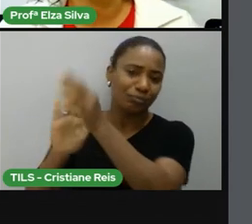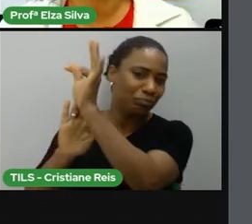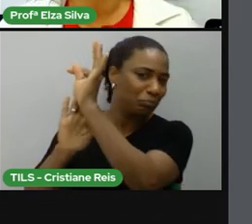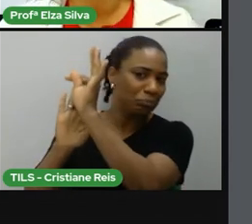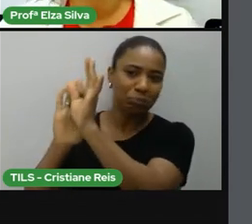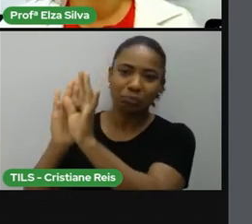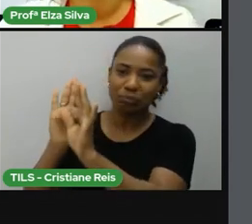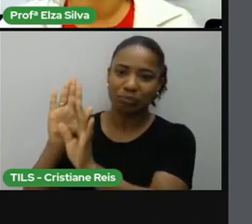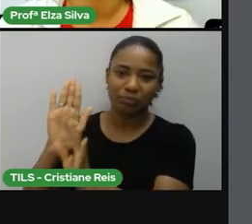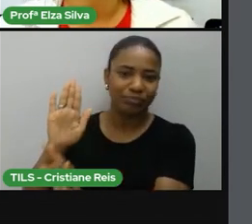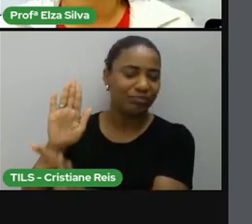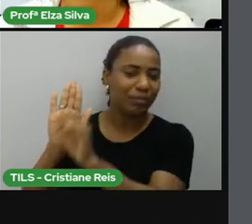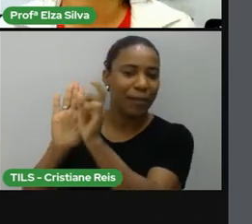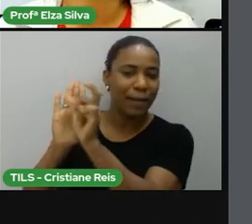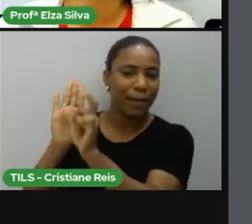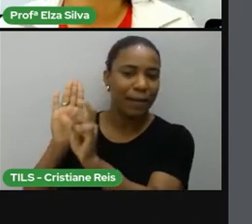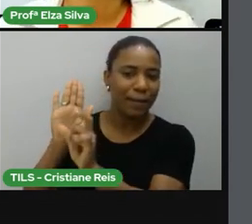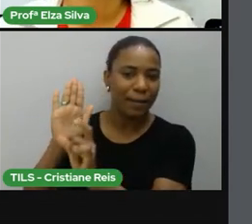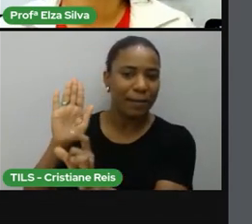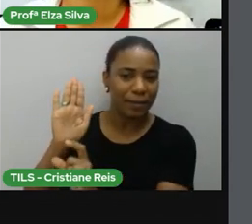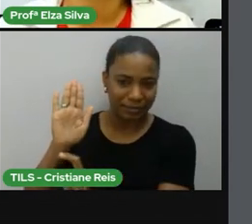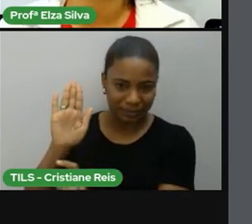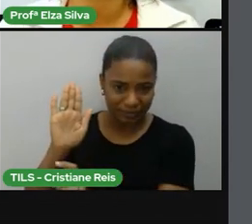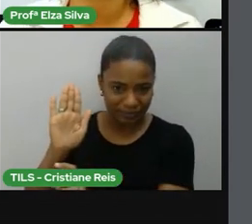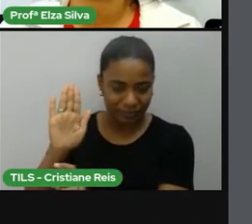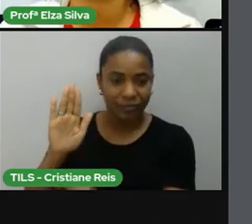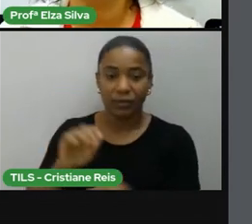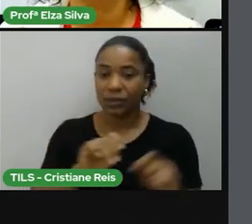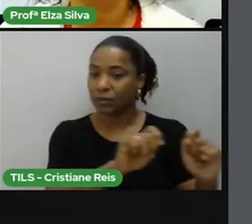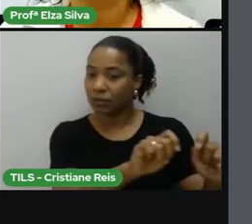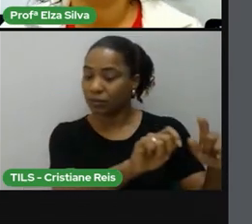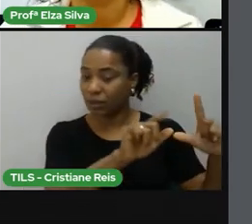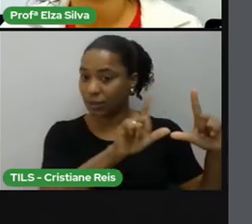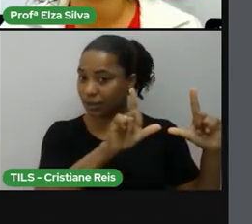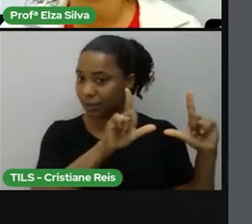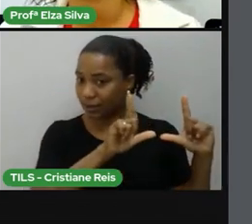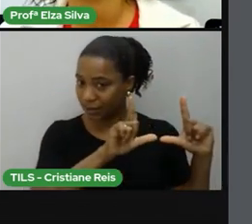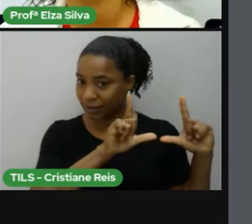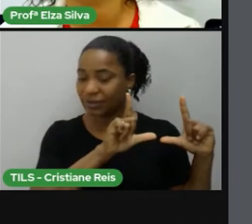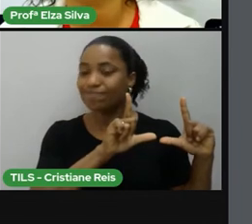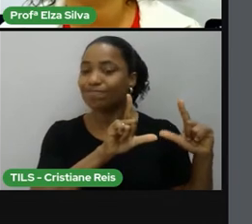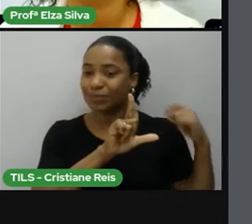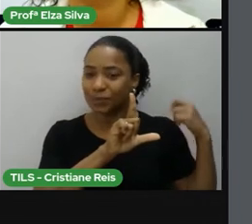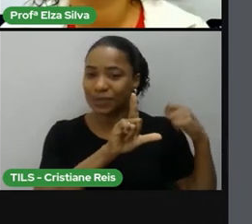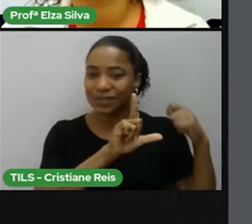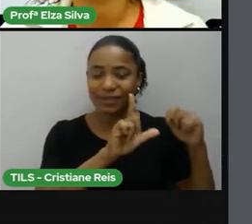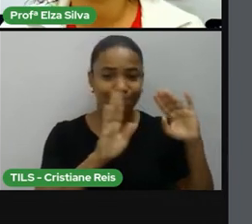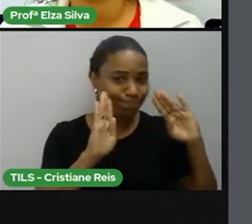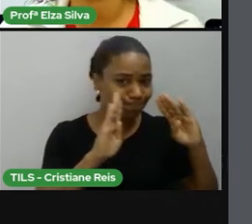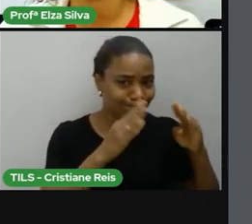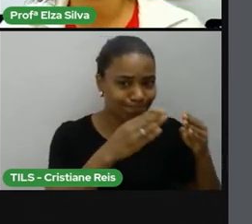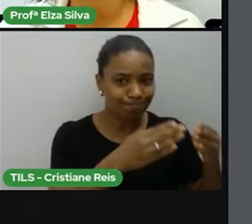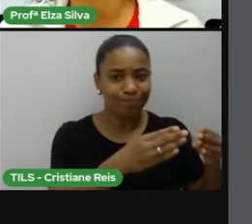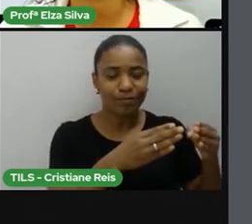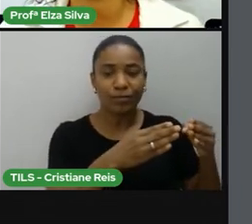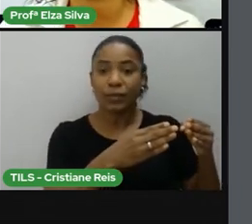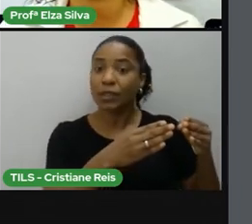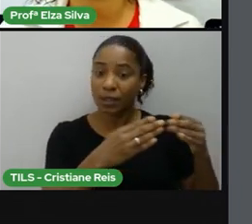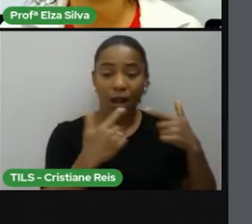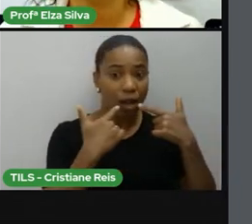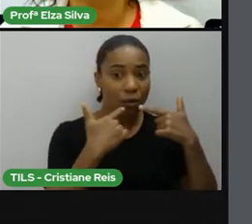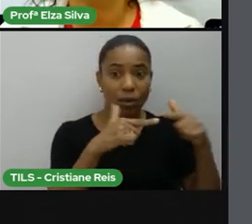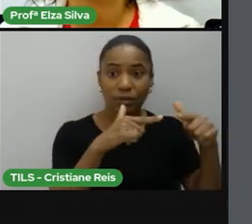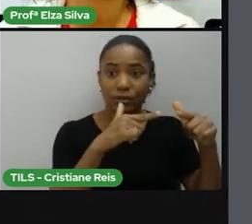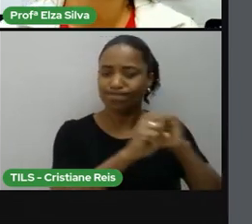cartaz, nós precisamos utilizar uma linguagem clara, objetiva, uma linguagem que chame